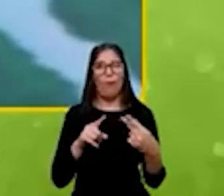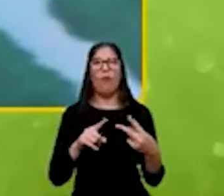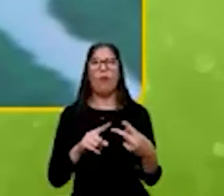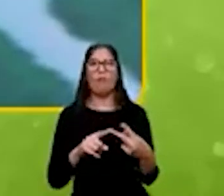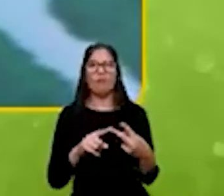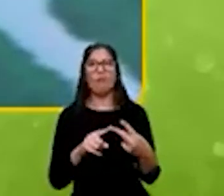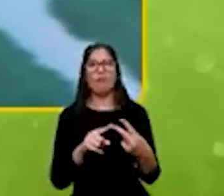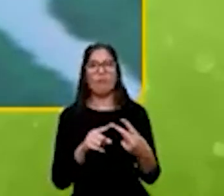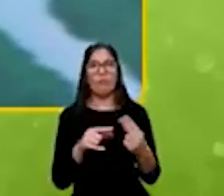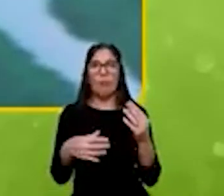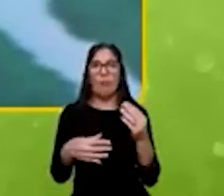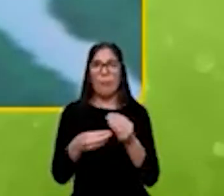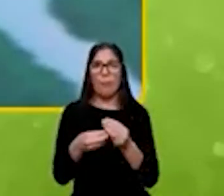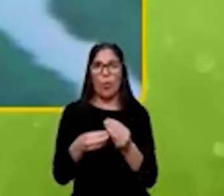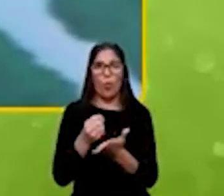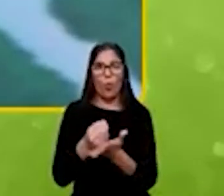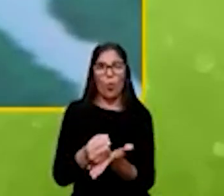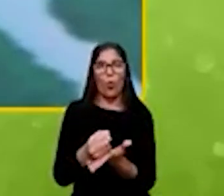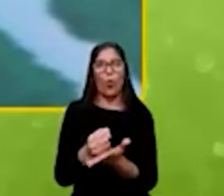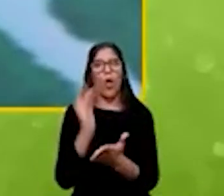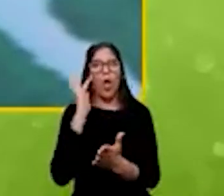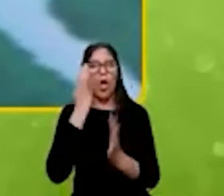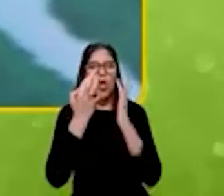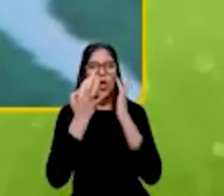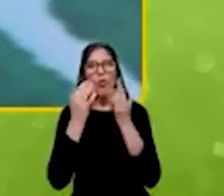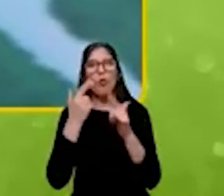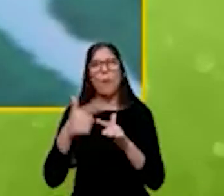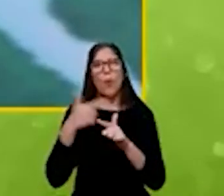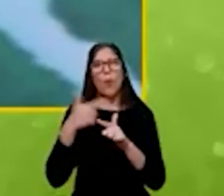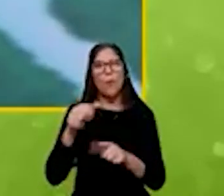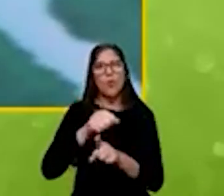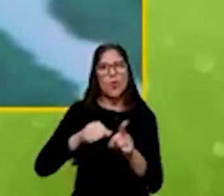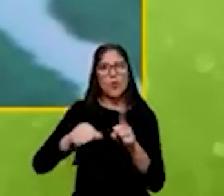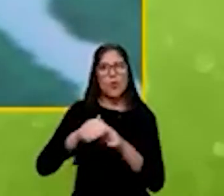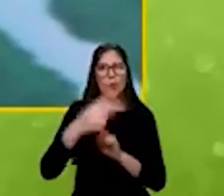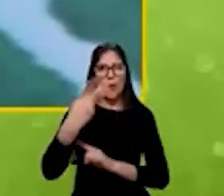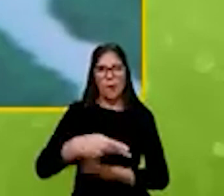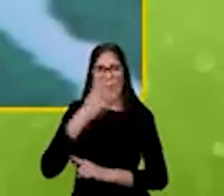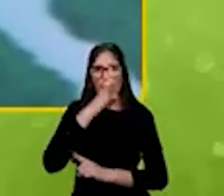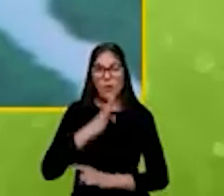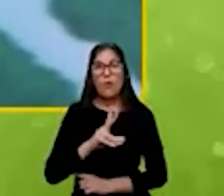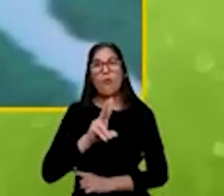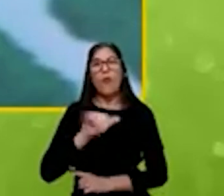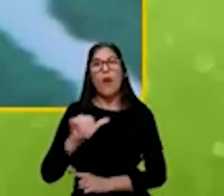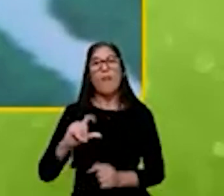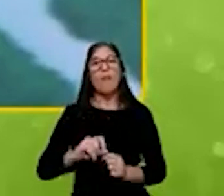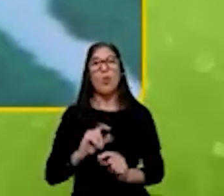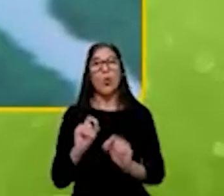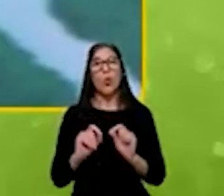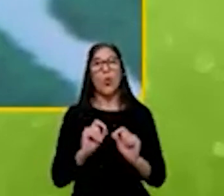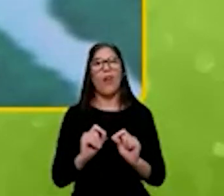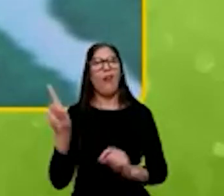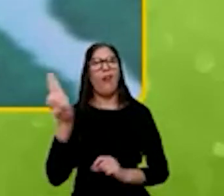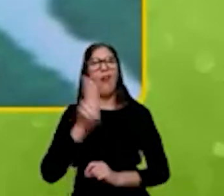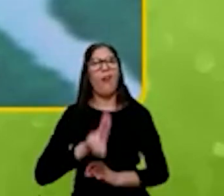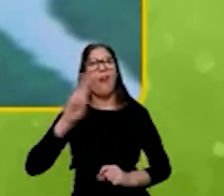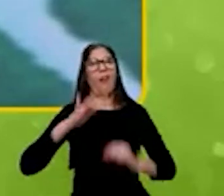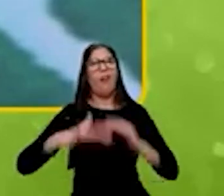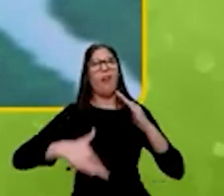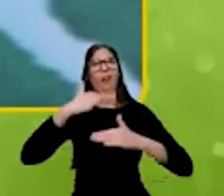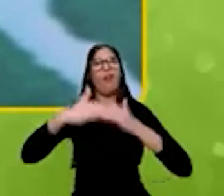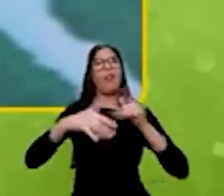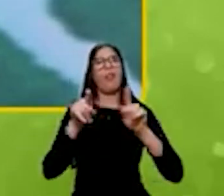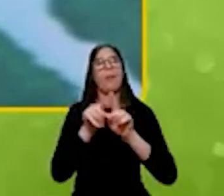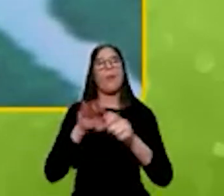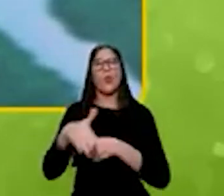contribuição para resolução do desafio social brasileiro e a gente vai fazer isso com desenvolvimento com sustentabilidade